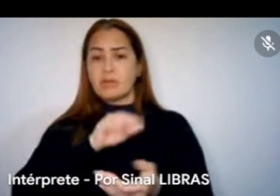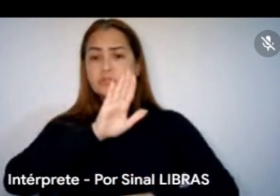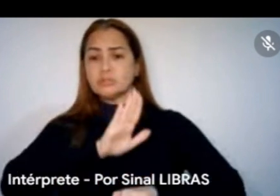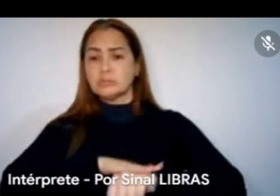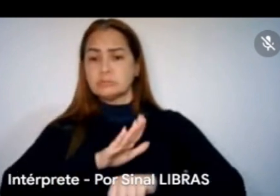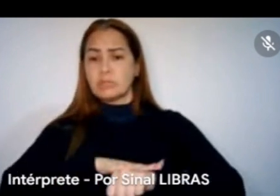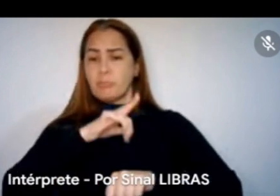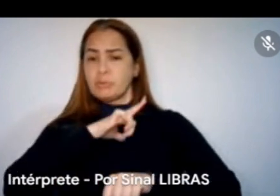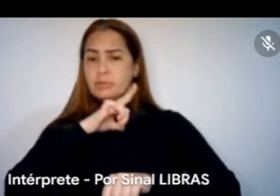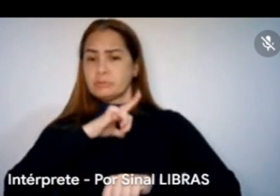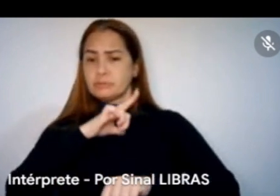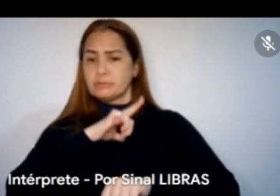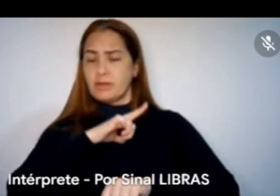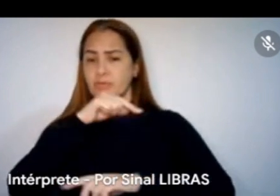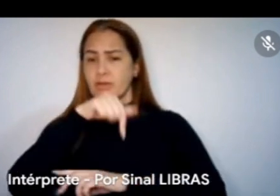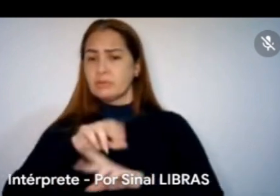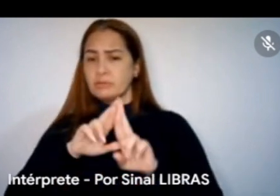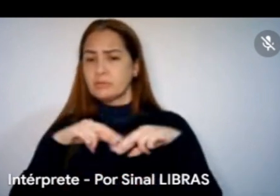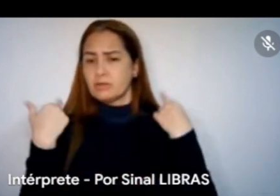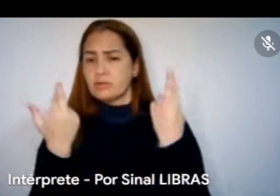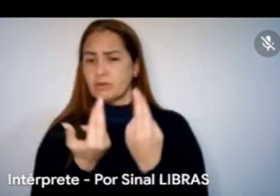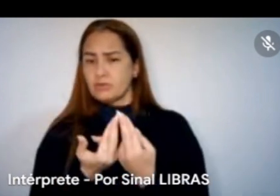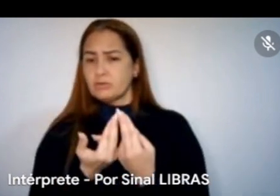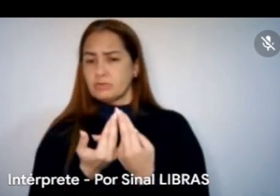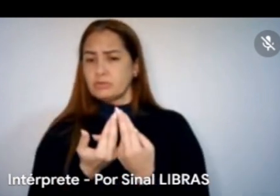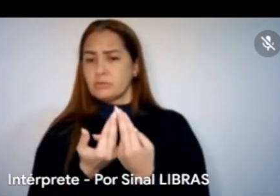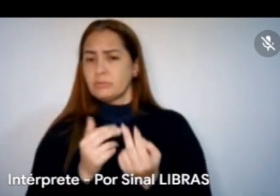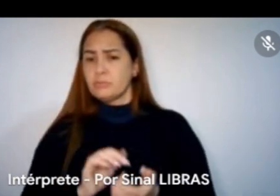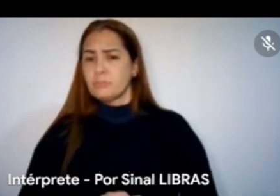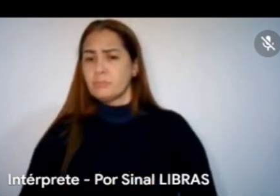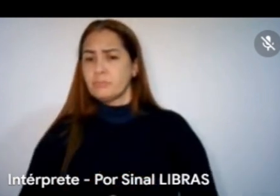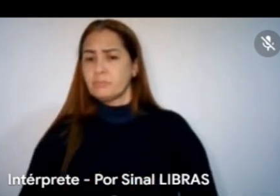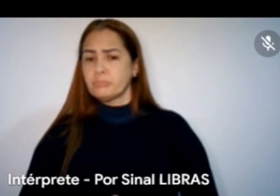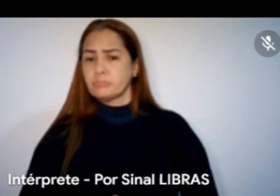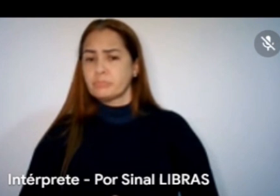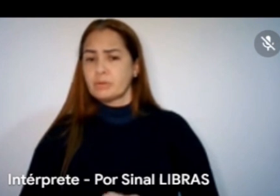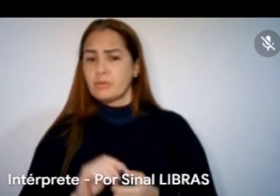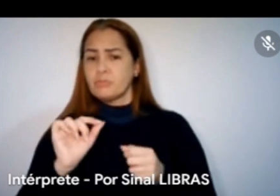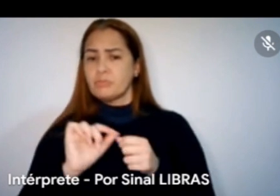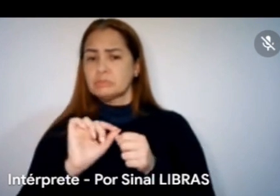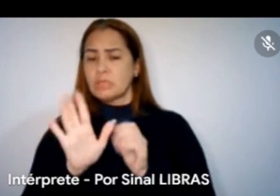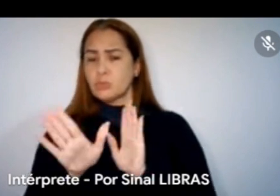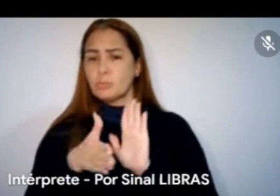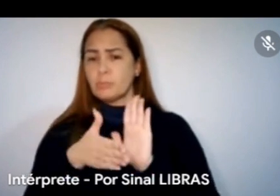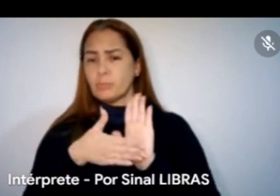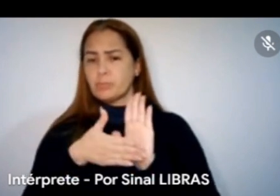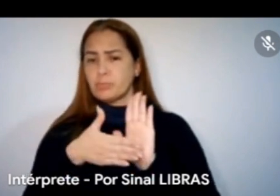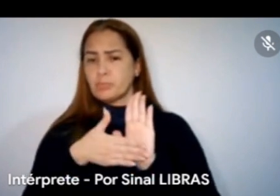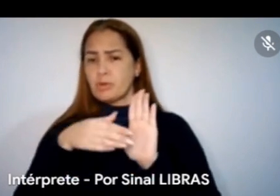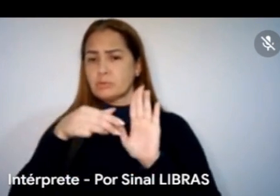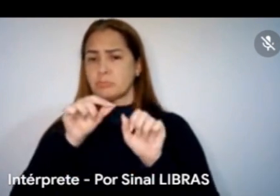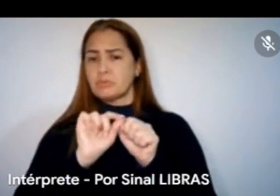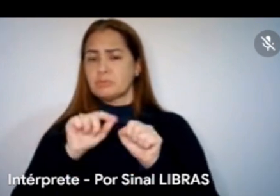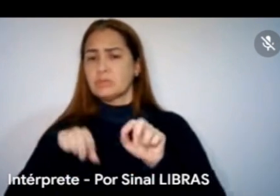na reunião, para nos articular, articularmos uma pauta para essa reunião. Então é muito importante que nas